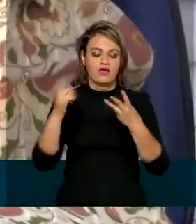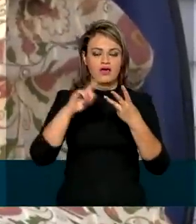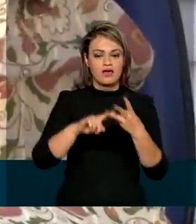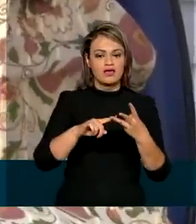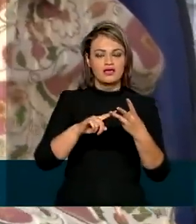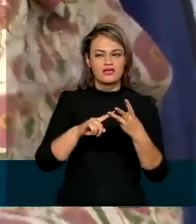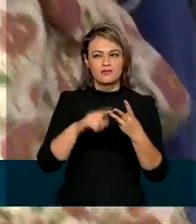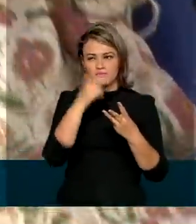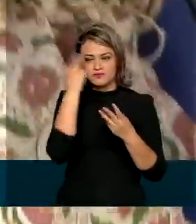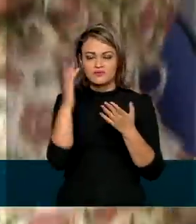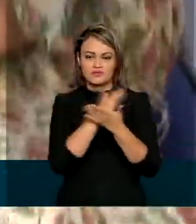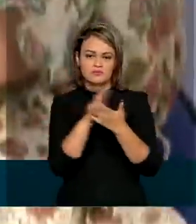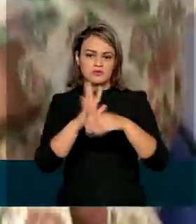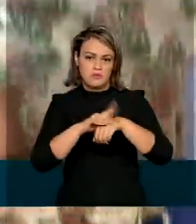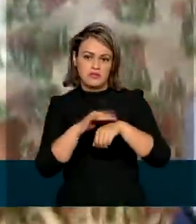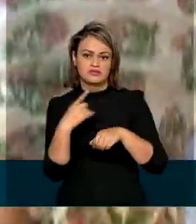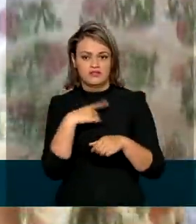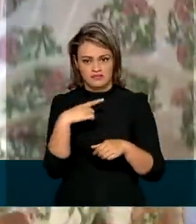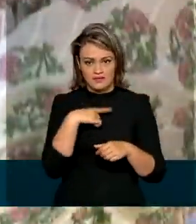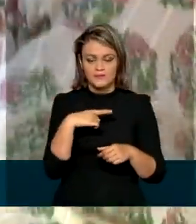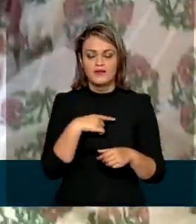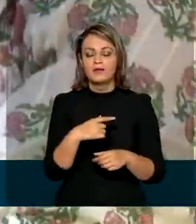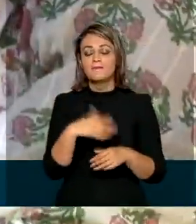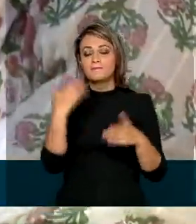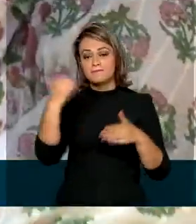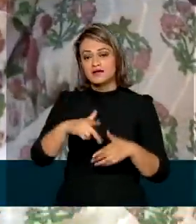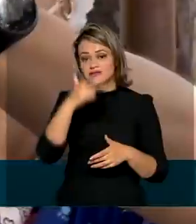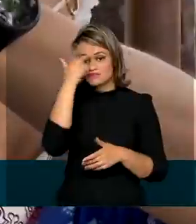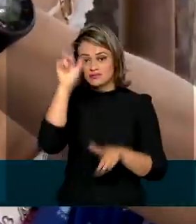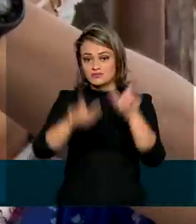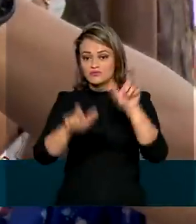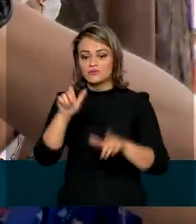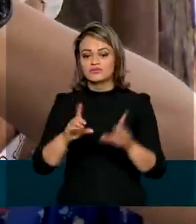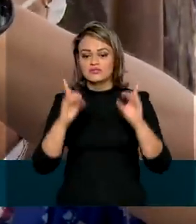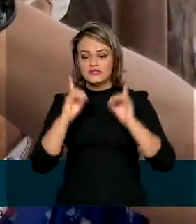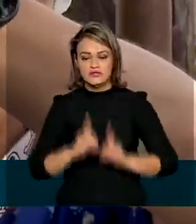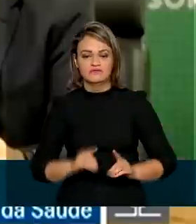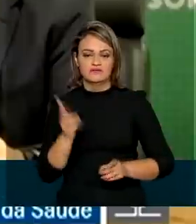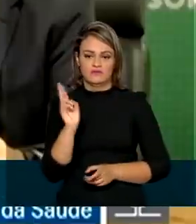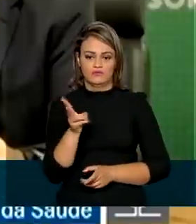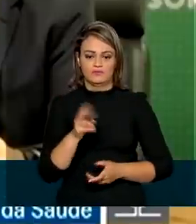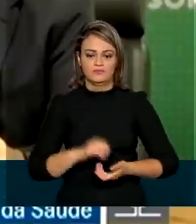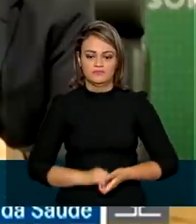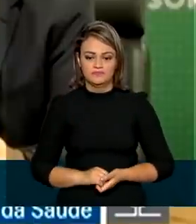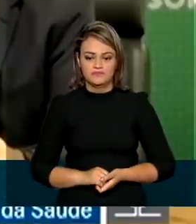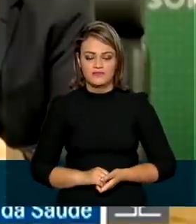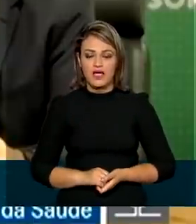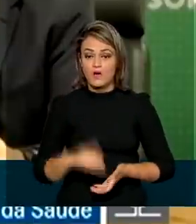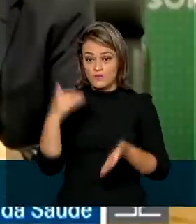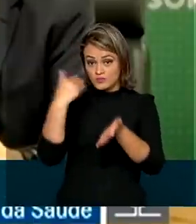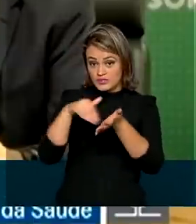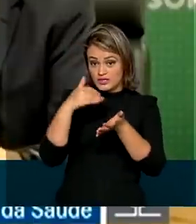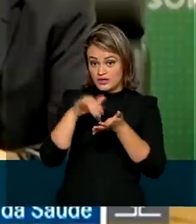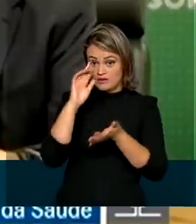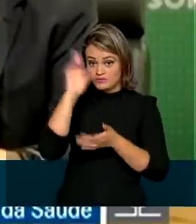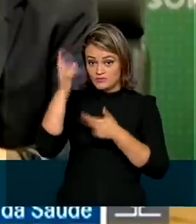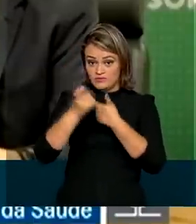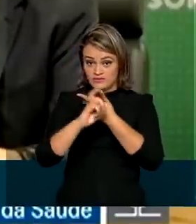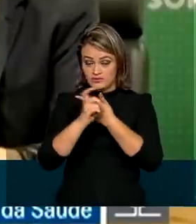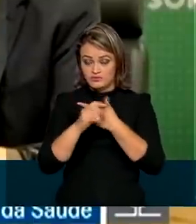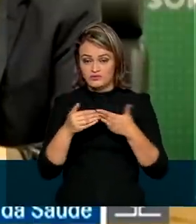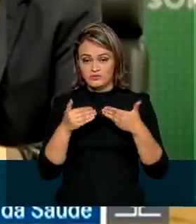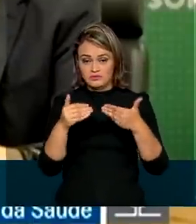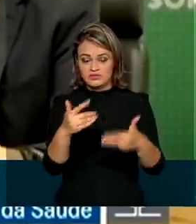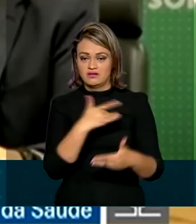pessoas com comorbidade. Além de pessoas com deficiência permanente. E o secretário-executivo do